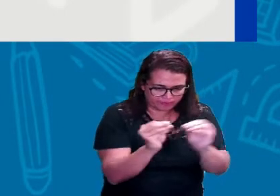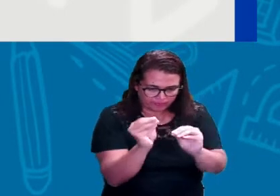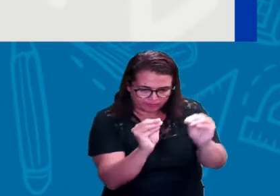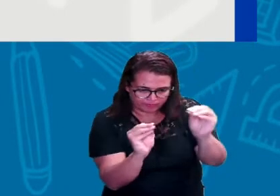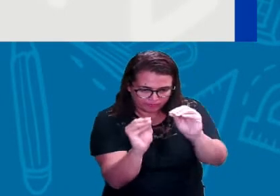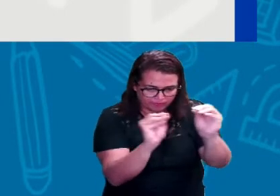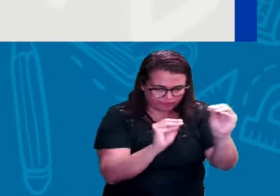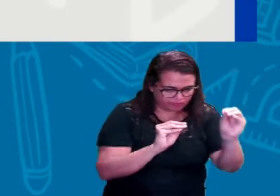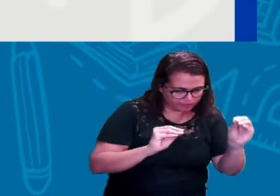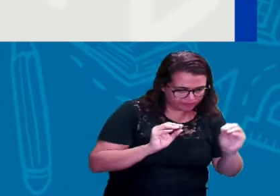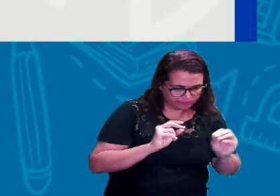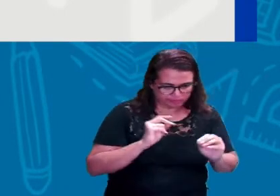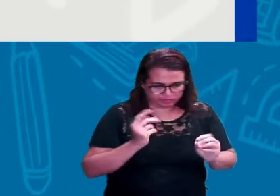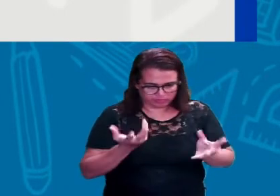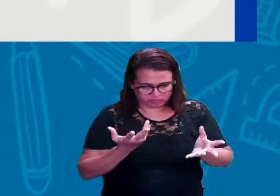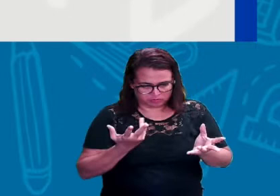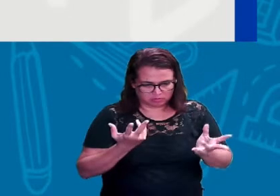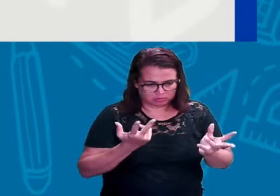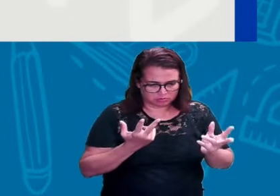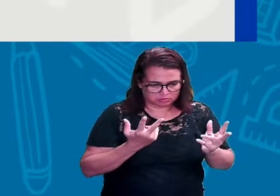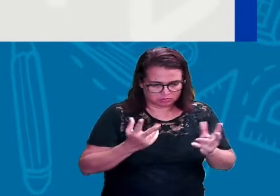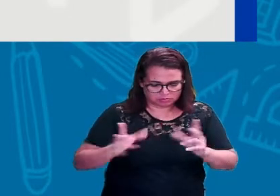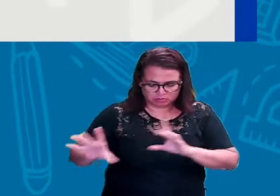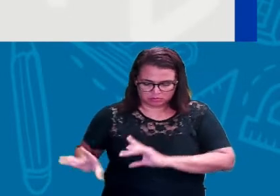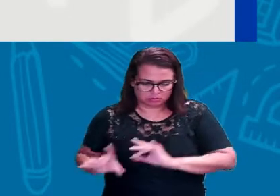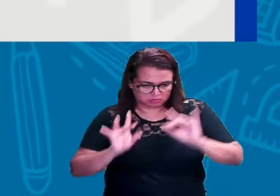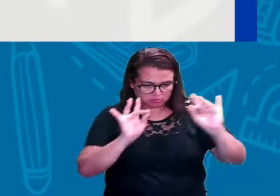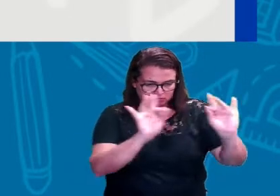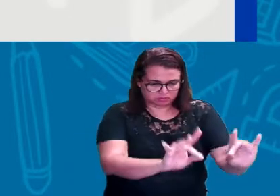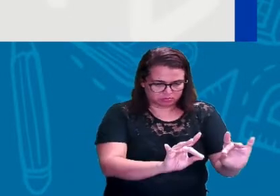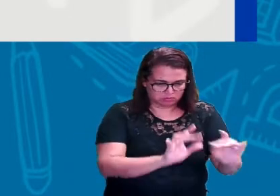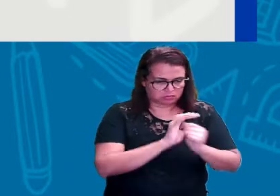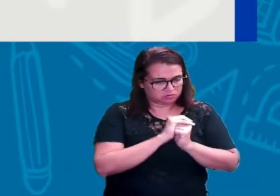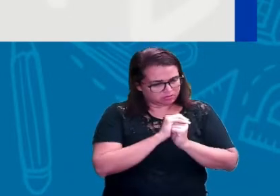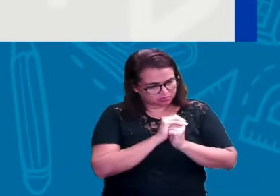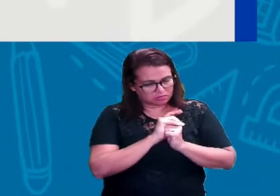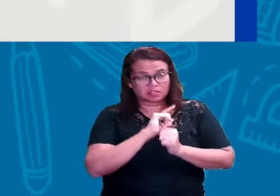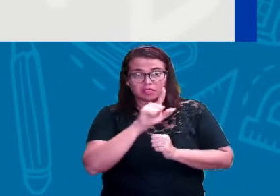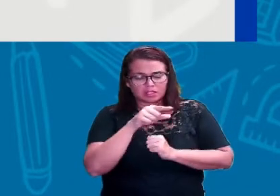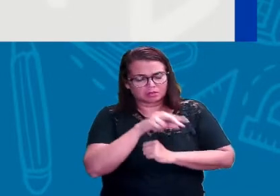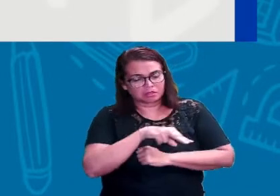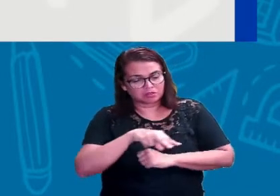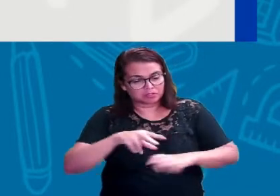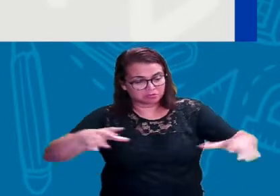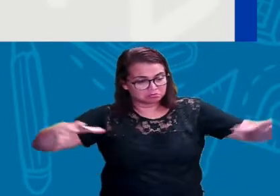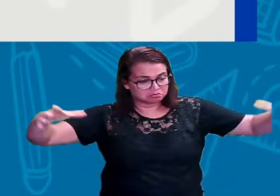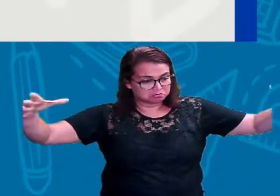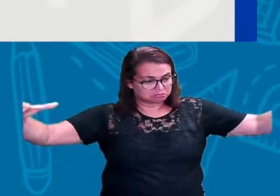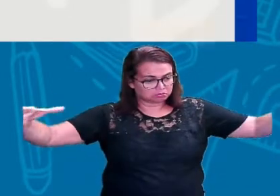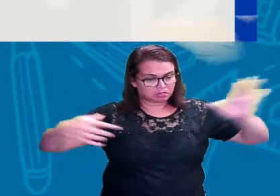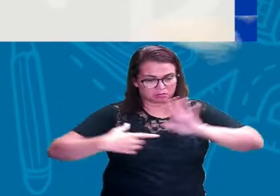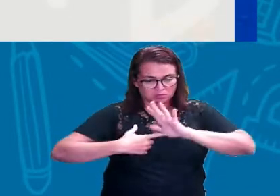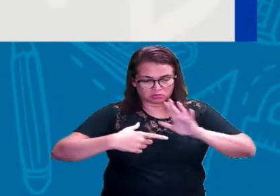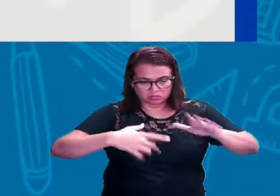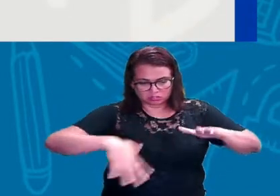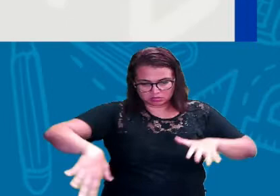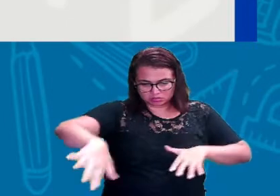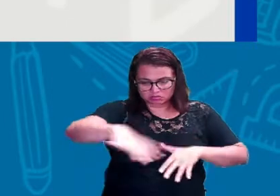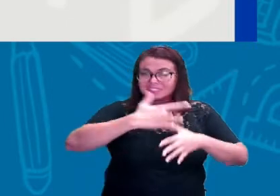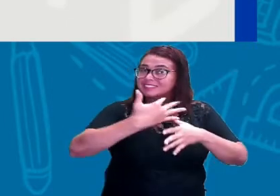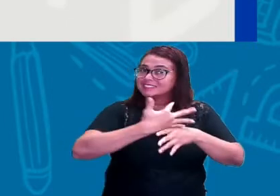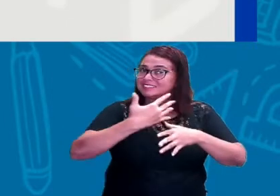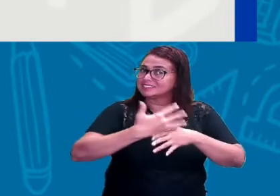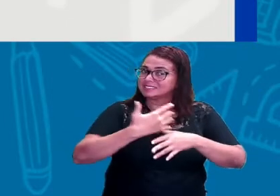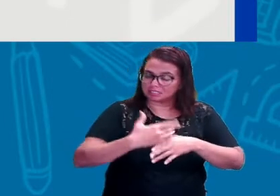baixa e eu estou fazendo a réplica de como ficará a obra real. Então a miniatura da obra real, tá?